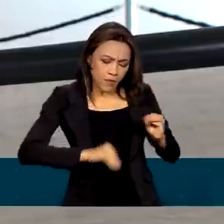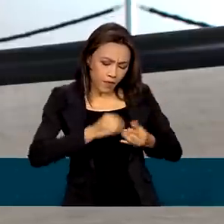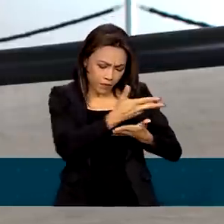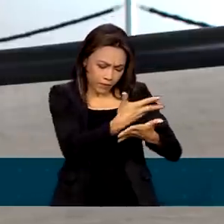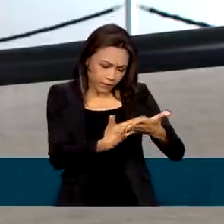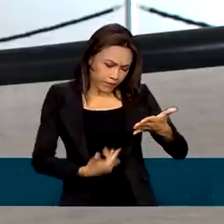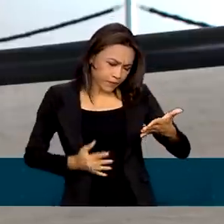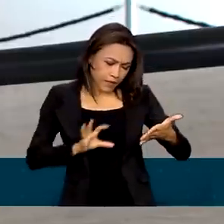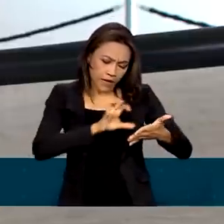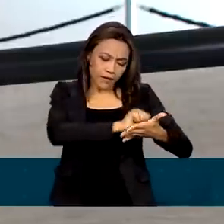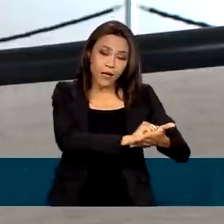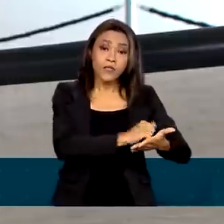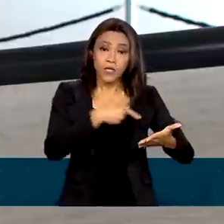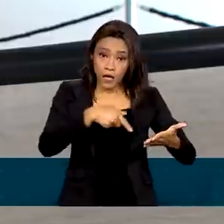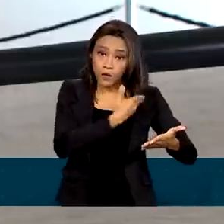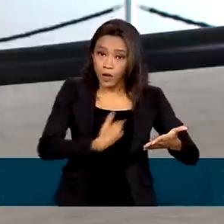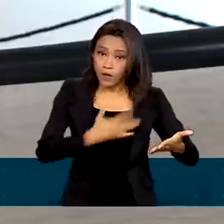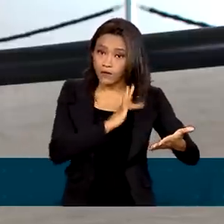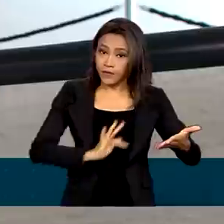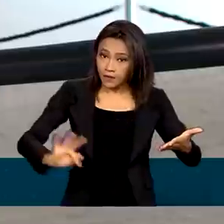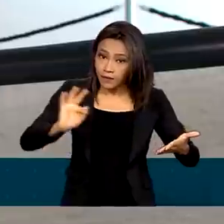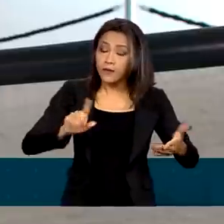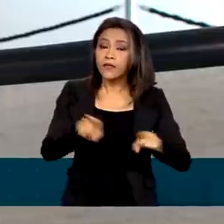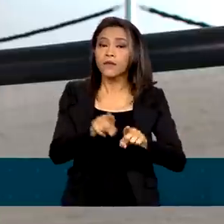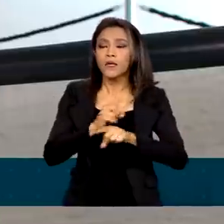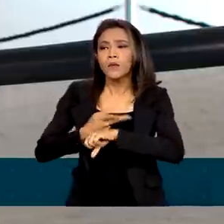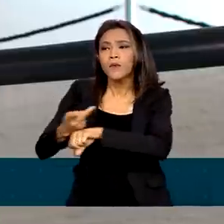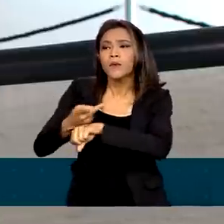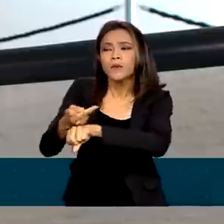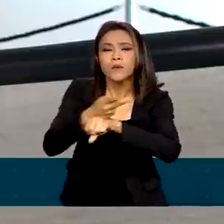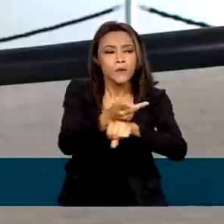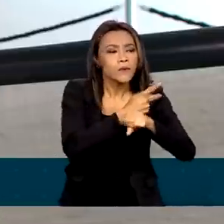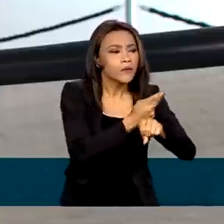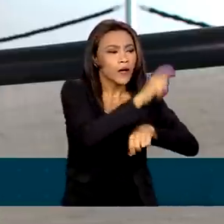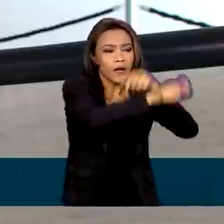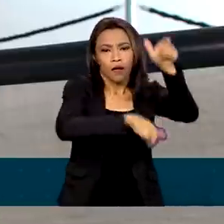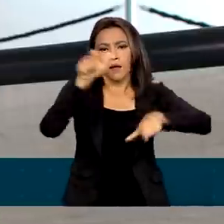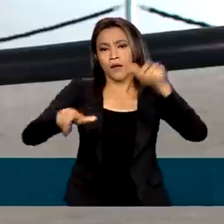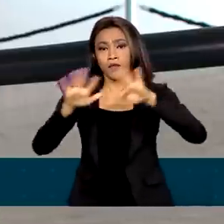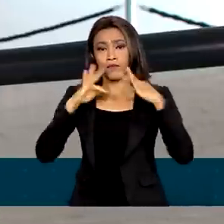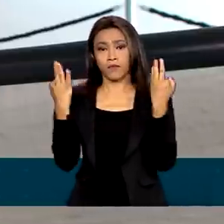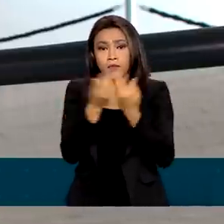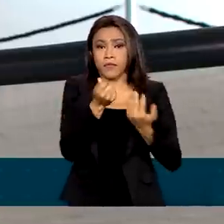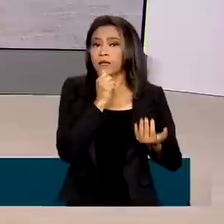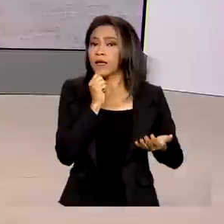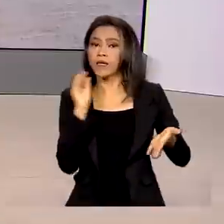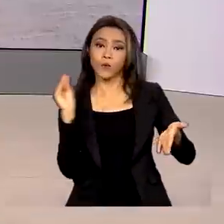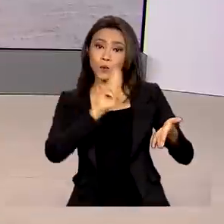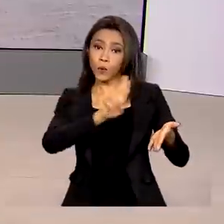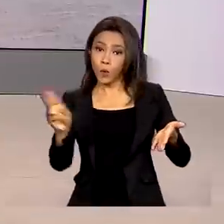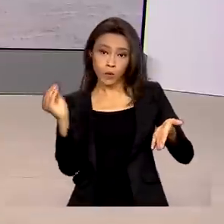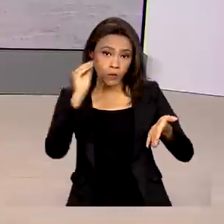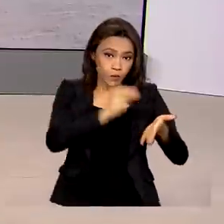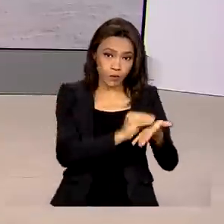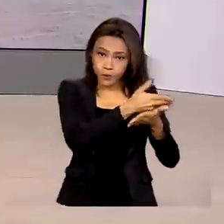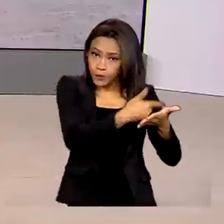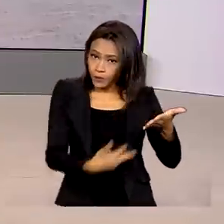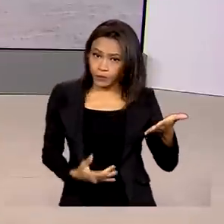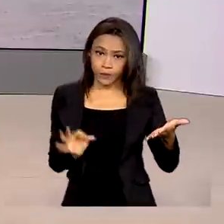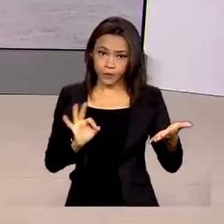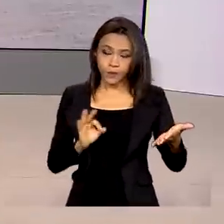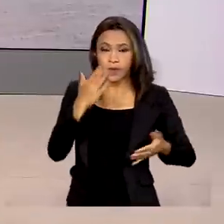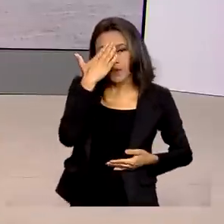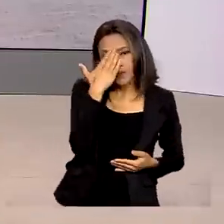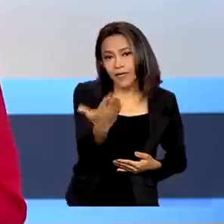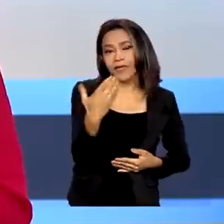governo federal e também da busca por beneficiários que ainda não estão na lista. Está certo, Glauco. Muito obrigada